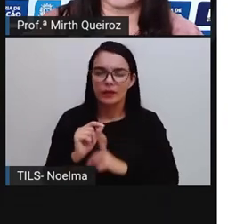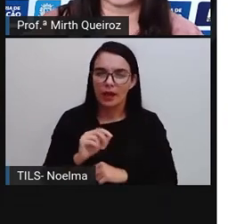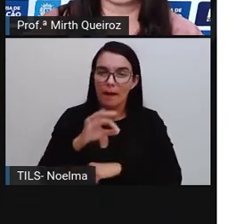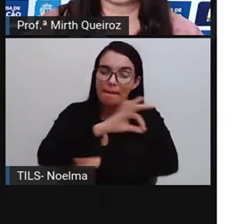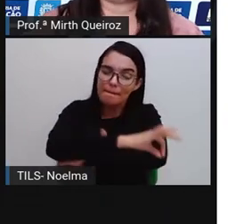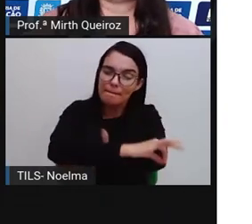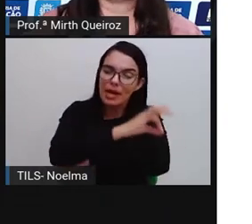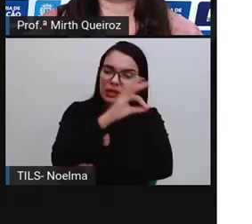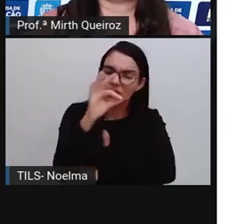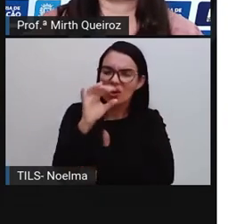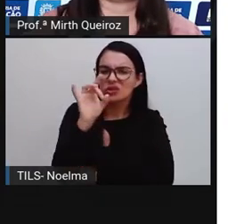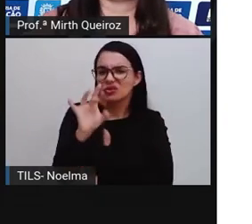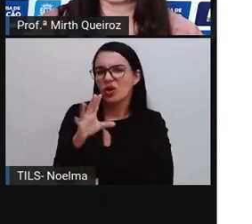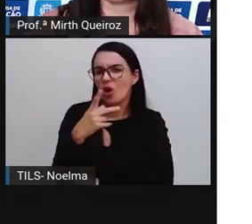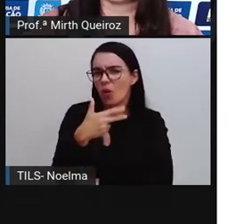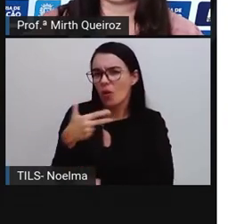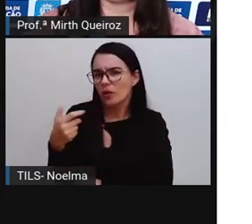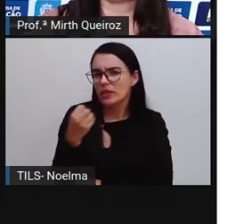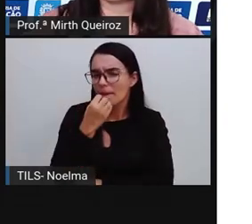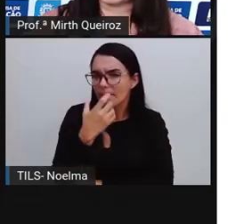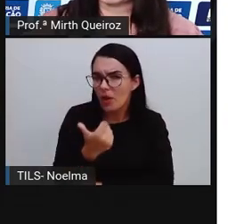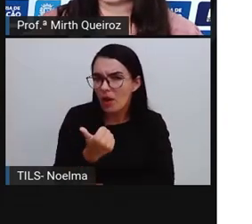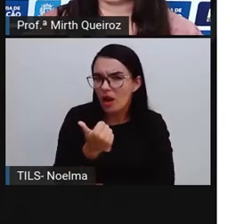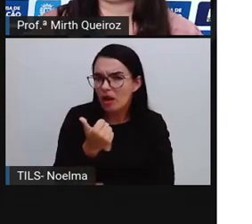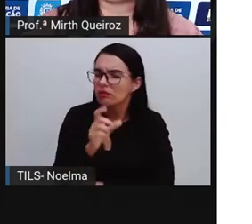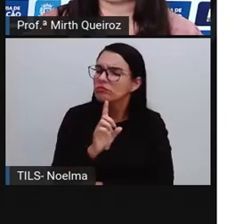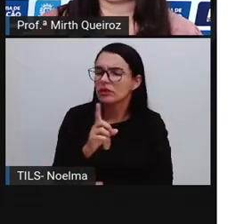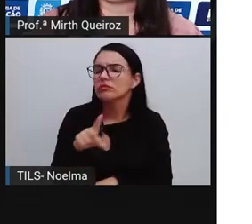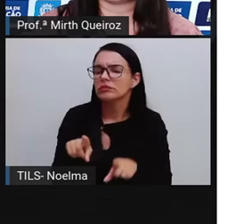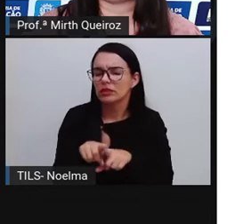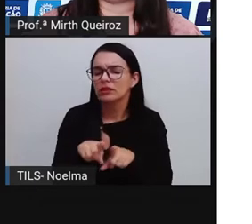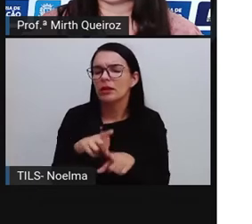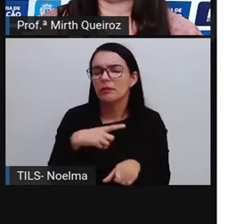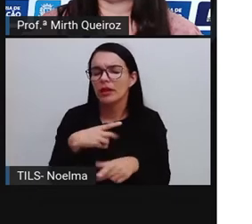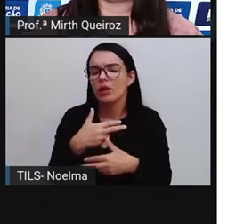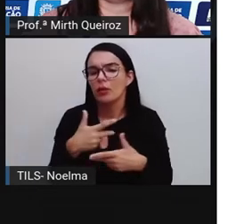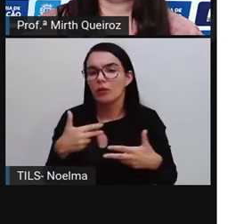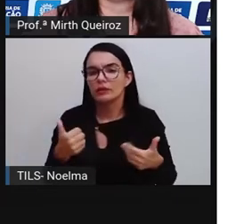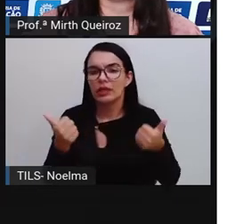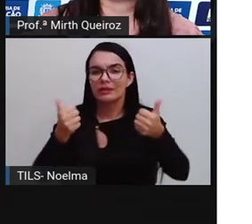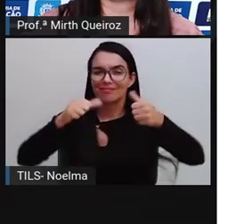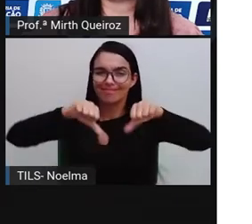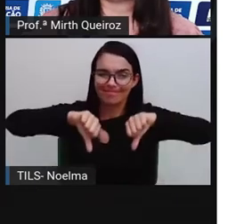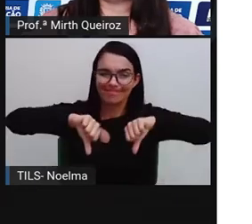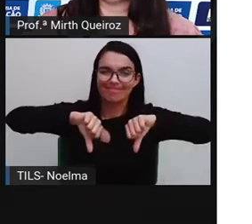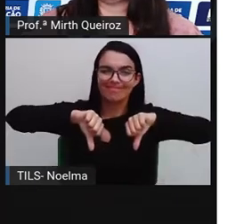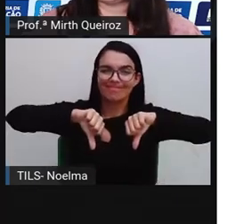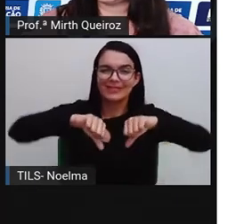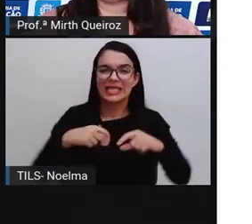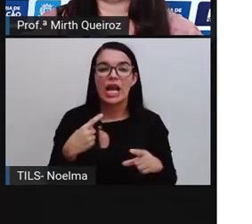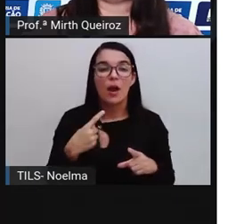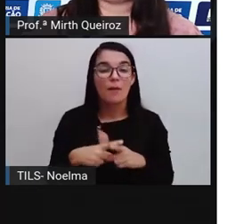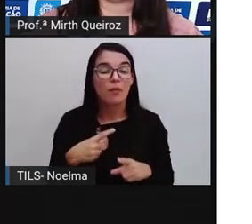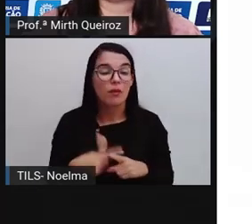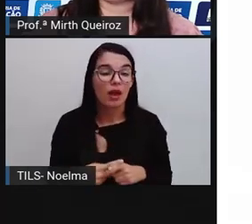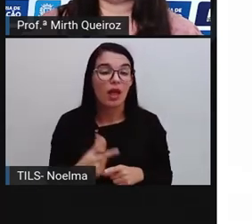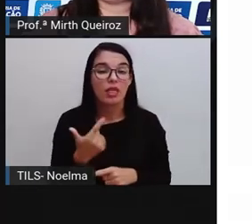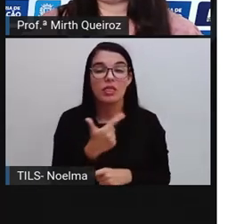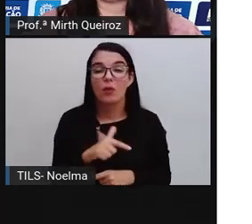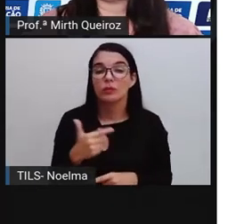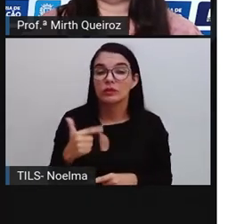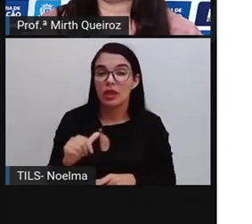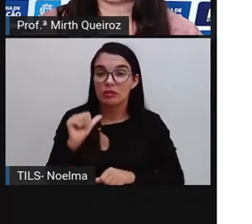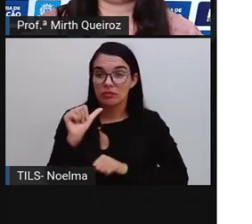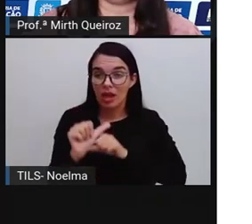traz só coisas positivas, tá? Ele traz também coisas negativas, né? A gente sabe que se trata de um produto que não é renovável, né?